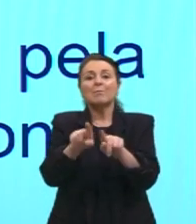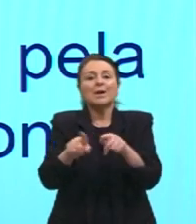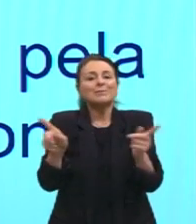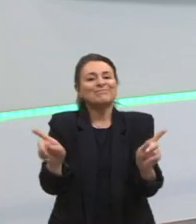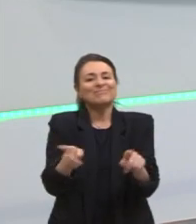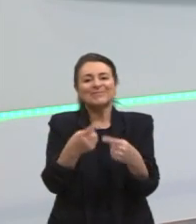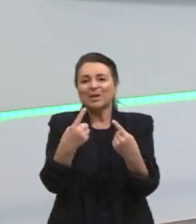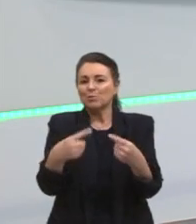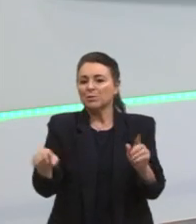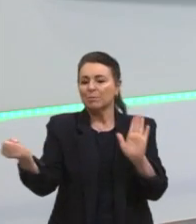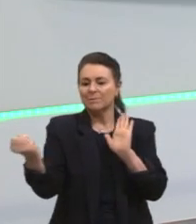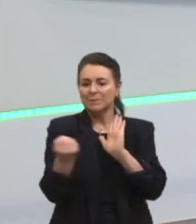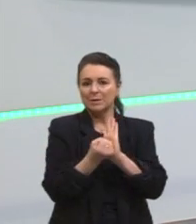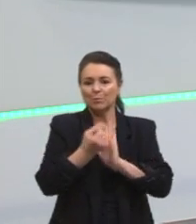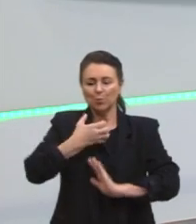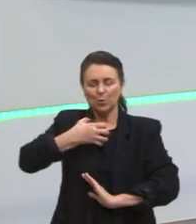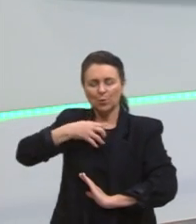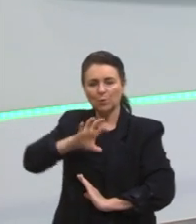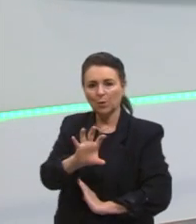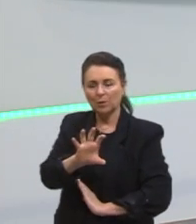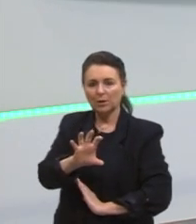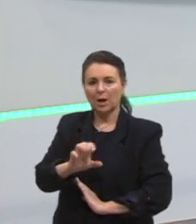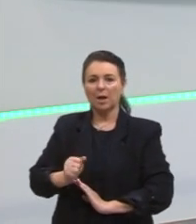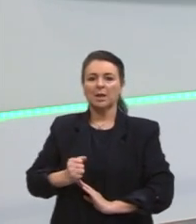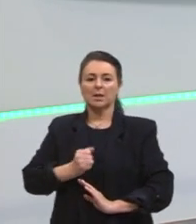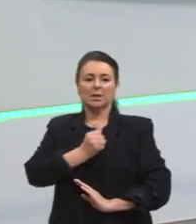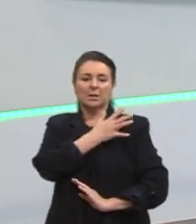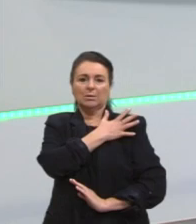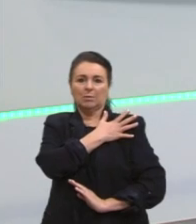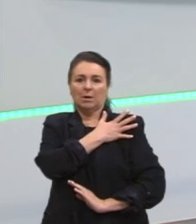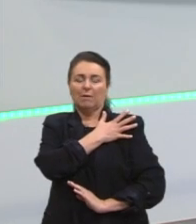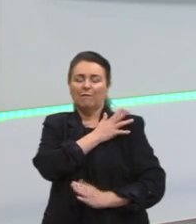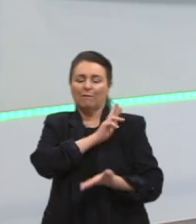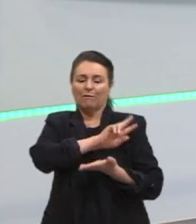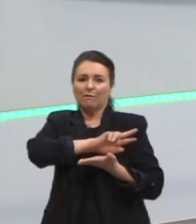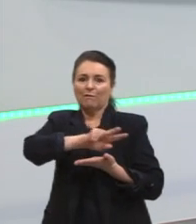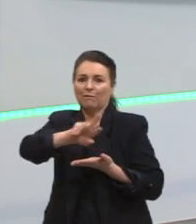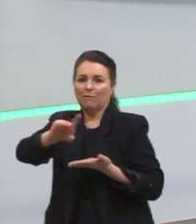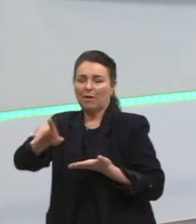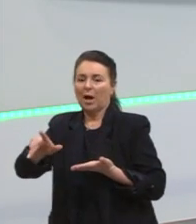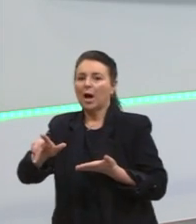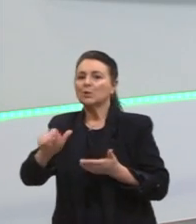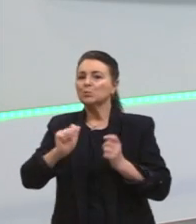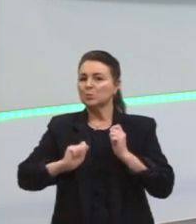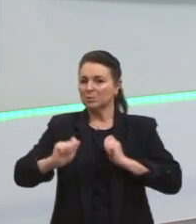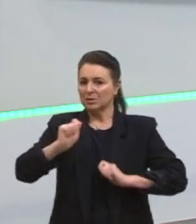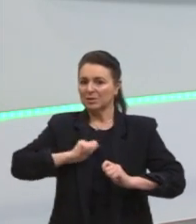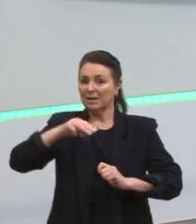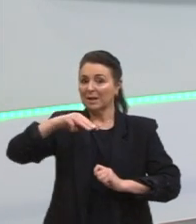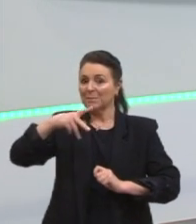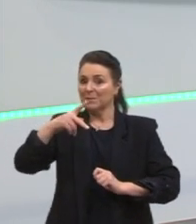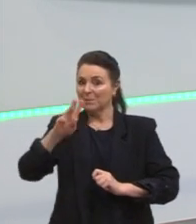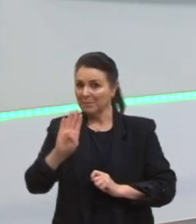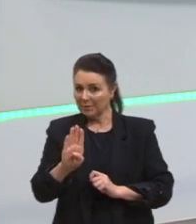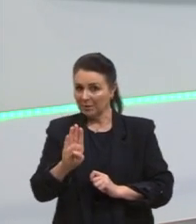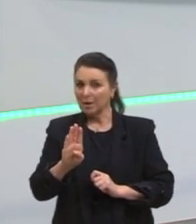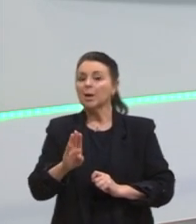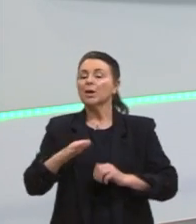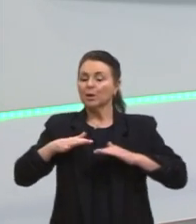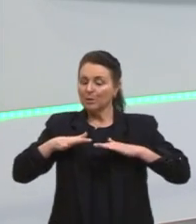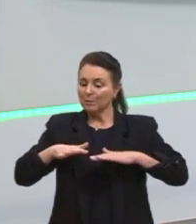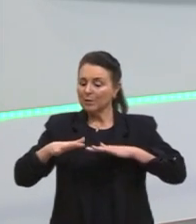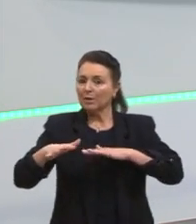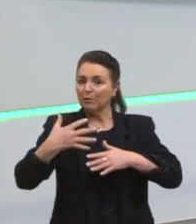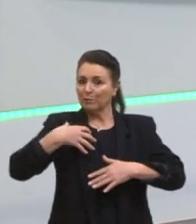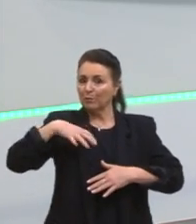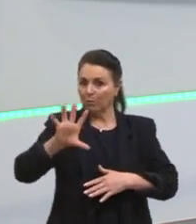contra a ditadura. Tem vários artistas da MPB dessa época que militaram contra a ditadura e também escreveram músicas muito importantes